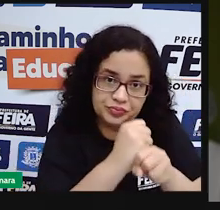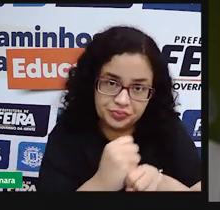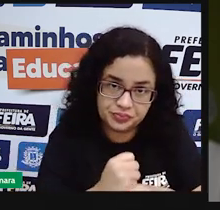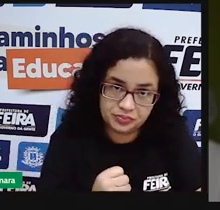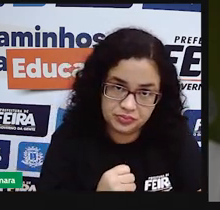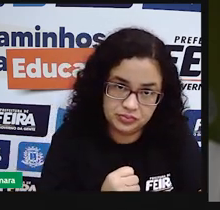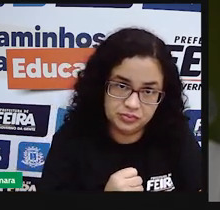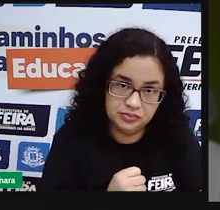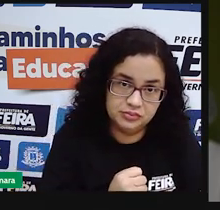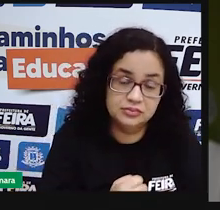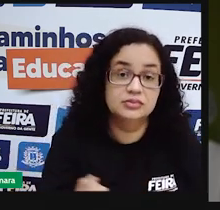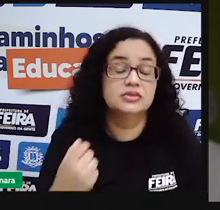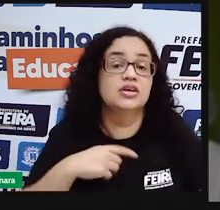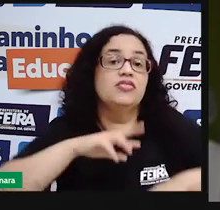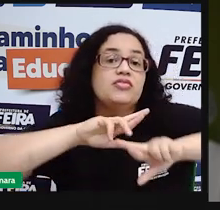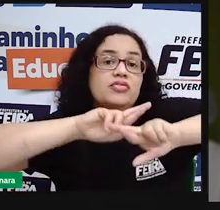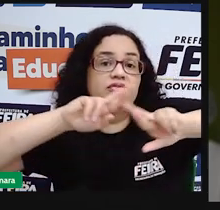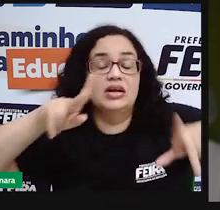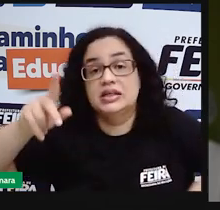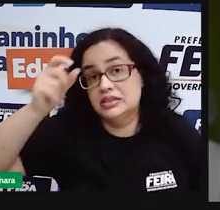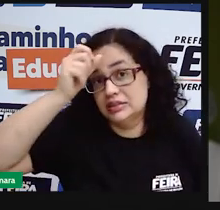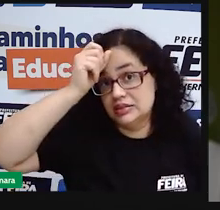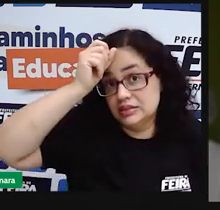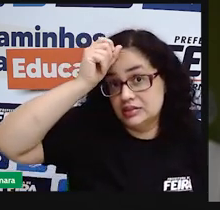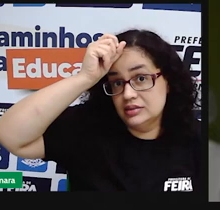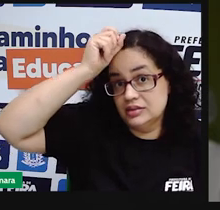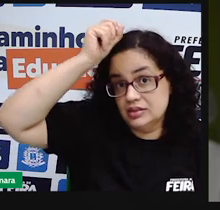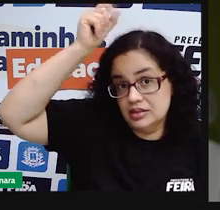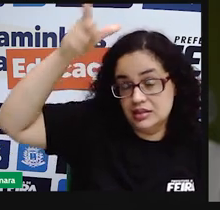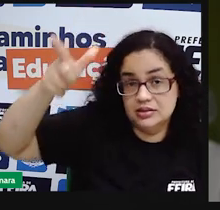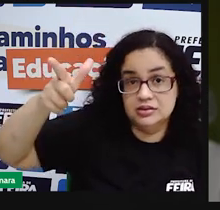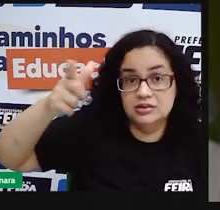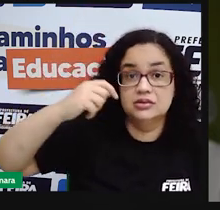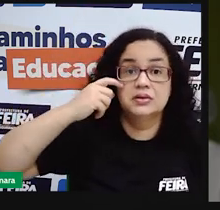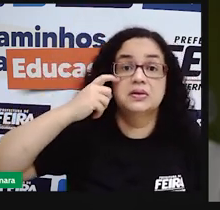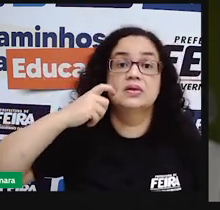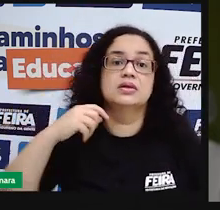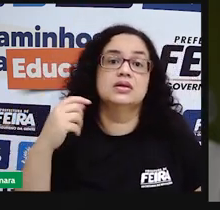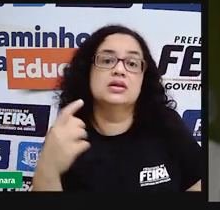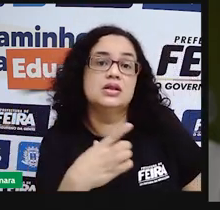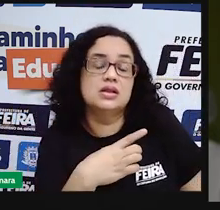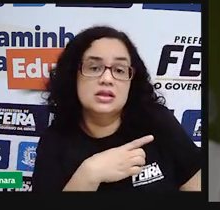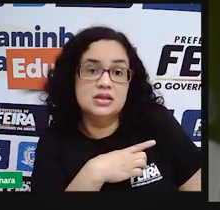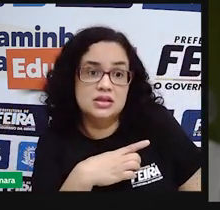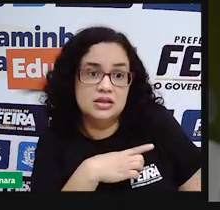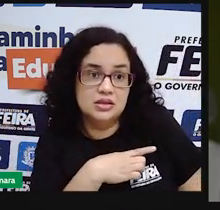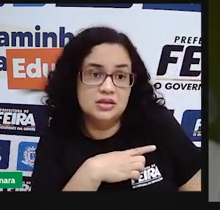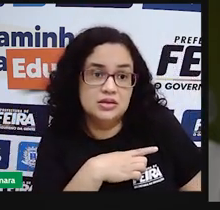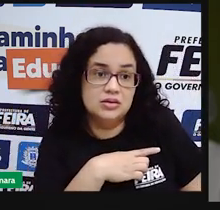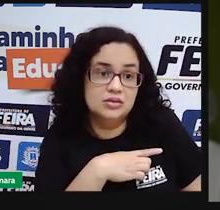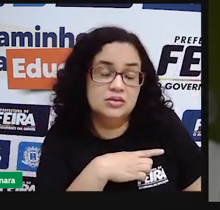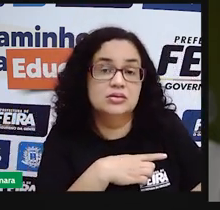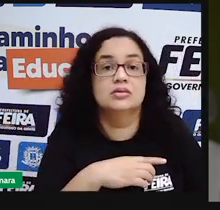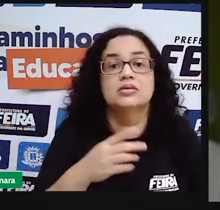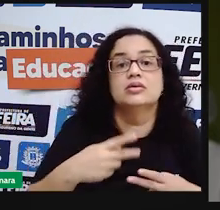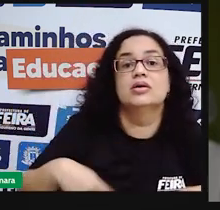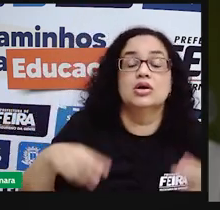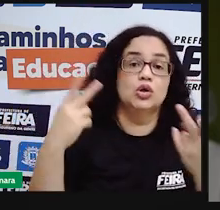tido essa ideia, nessa falsa ideia de que basta ser índio, que índio é todo mundo igual,